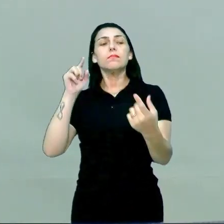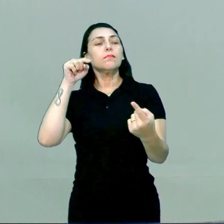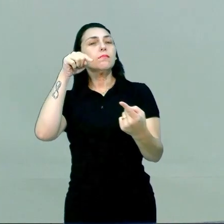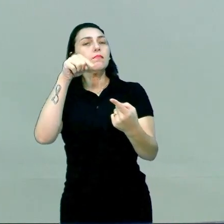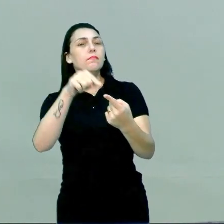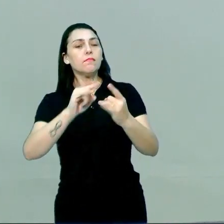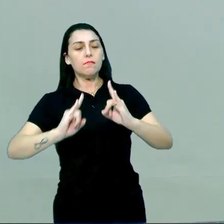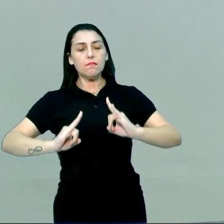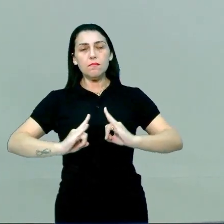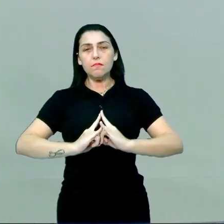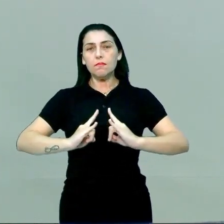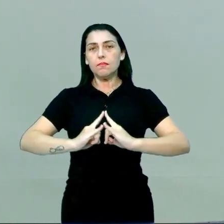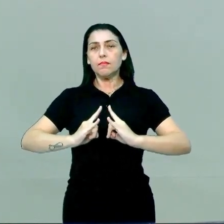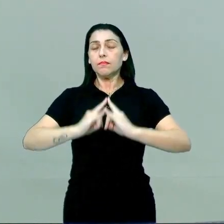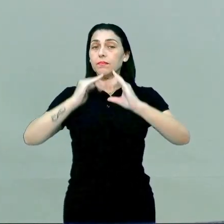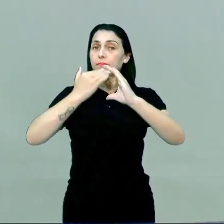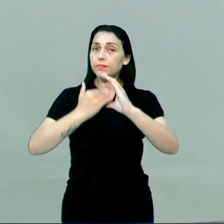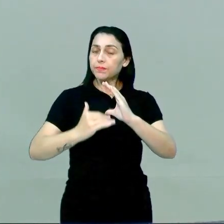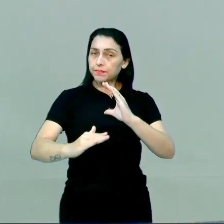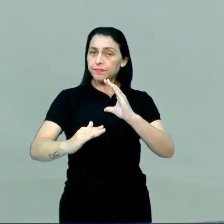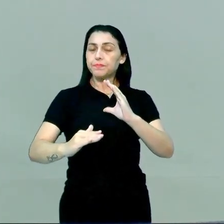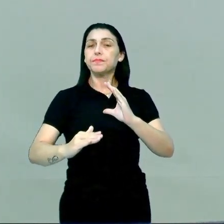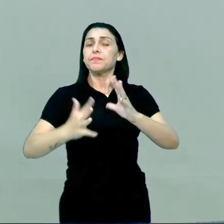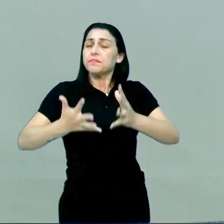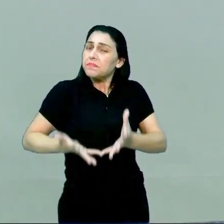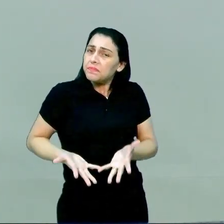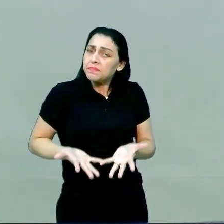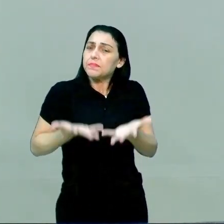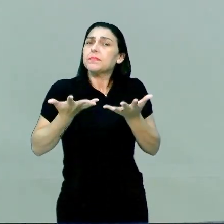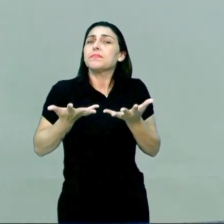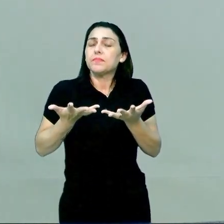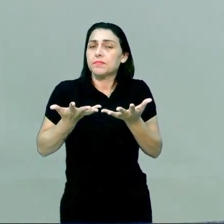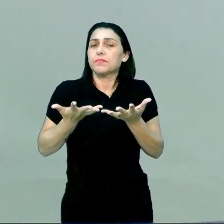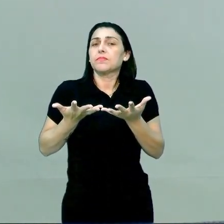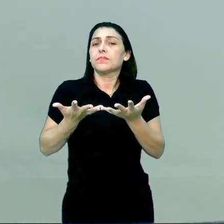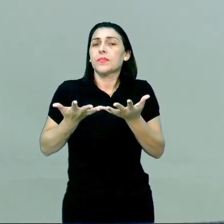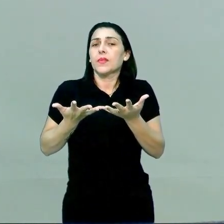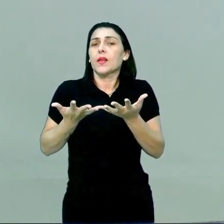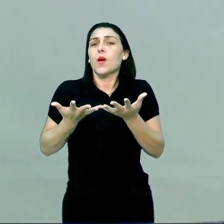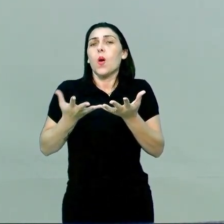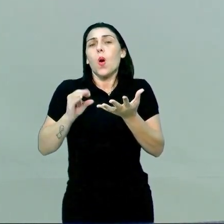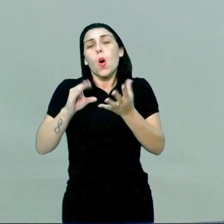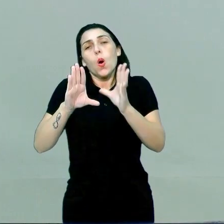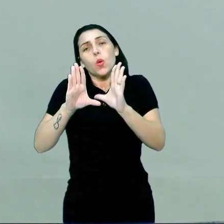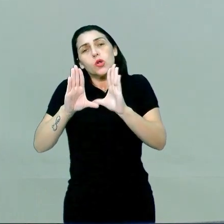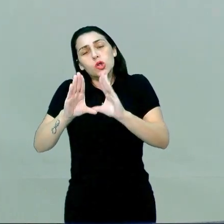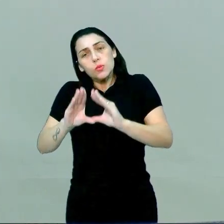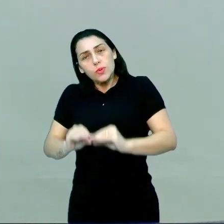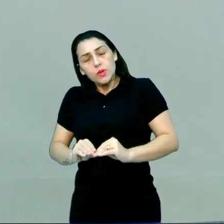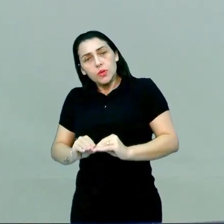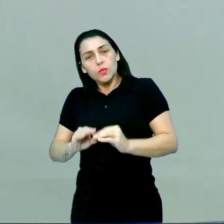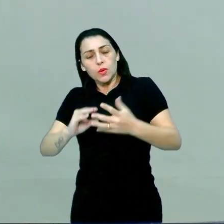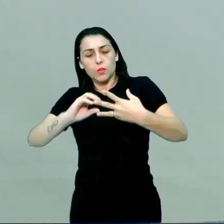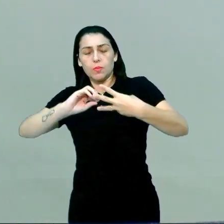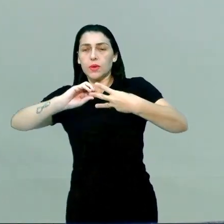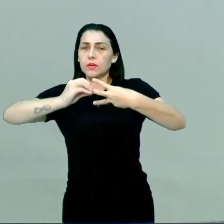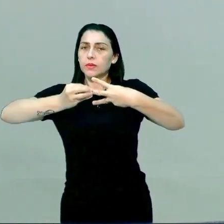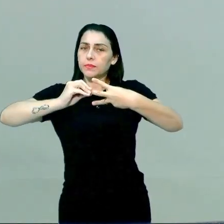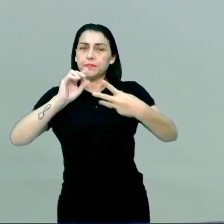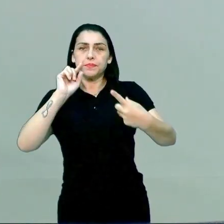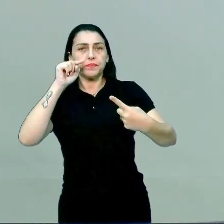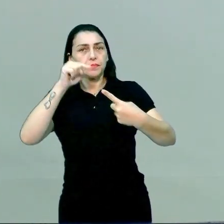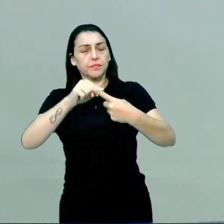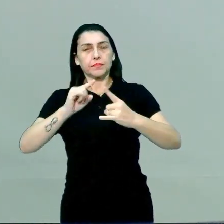desse hormônio? Qual é o objetivo dessa mensagem? É estimular ou inibir uma célula-alvo. É esse o objetivo